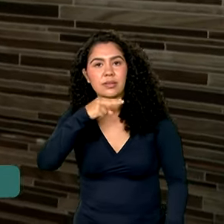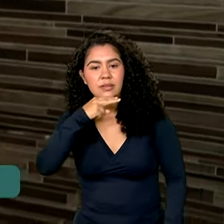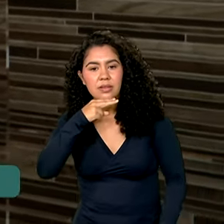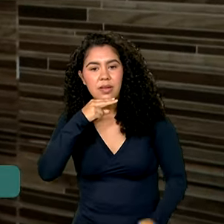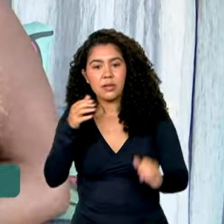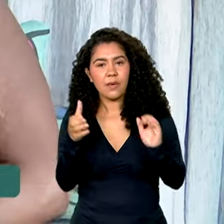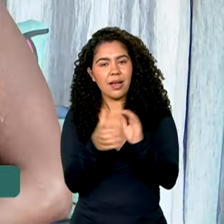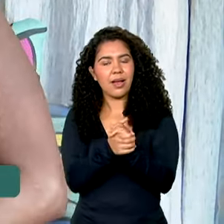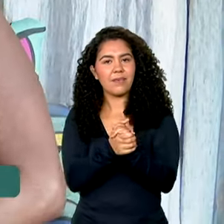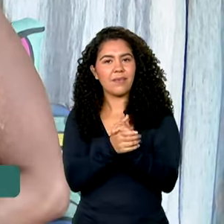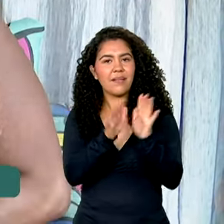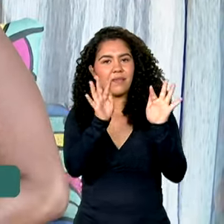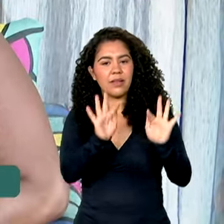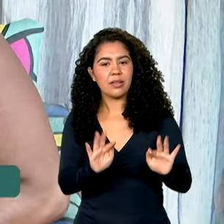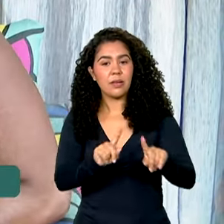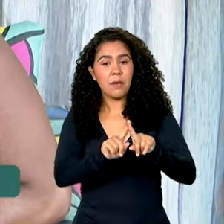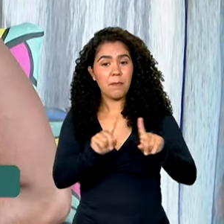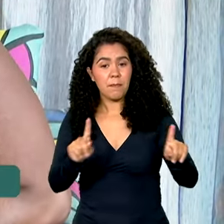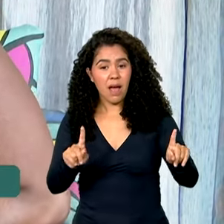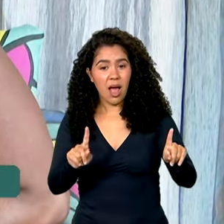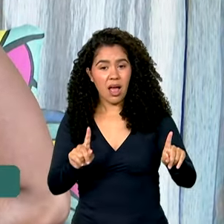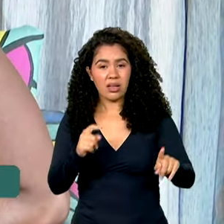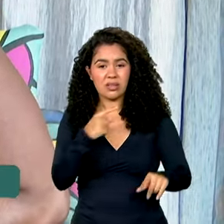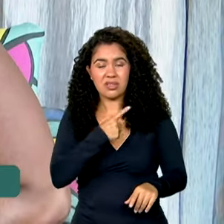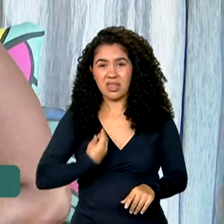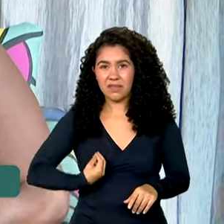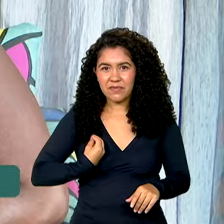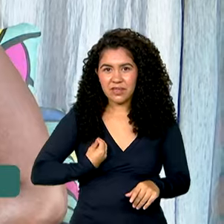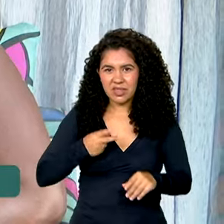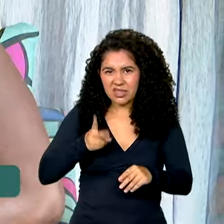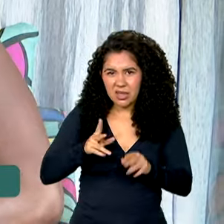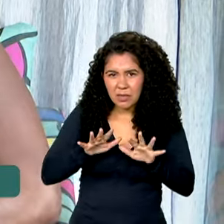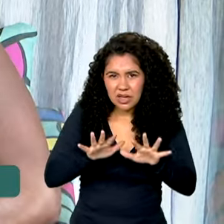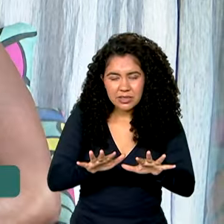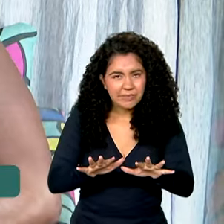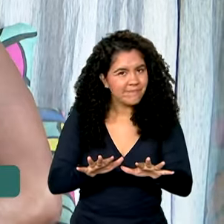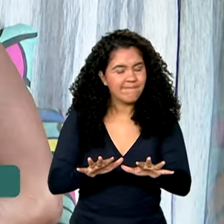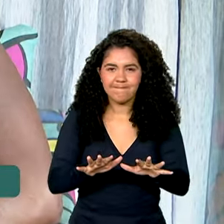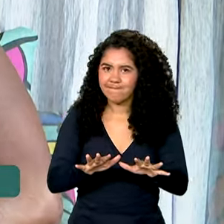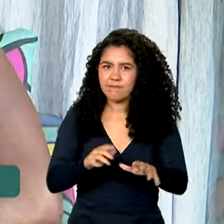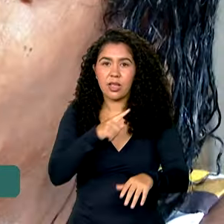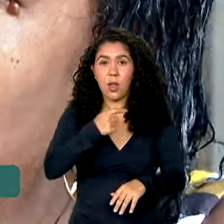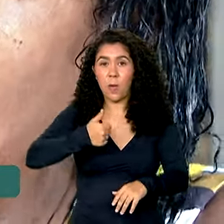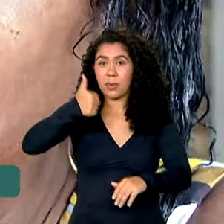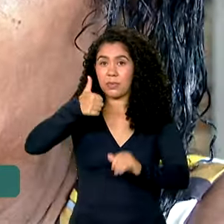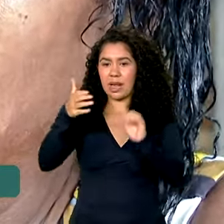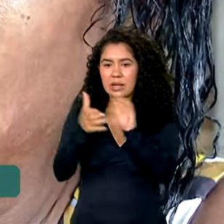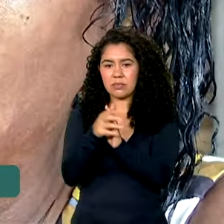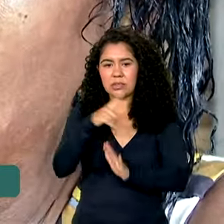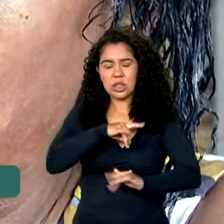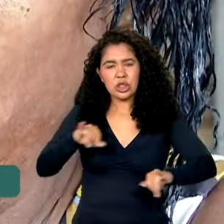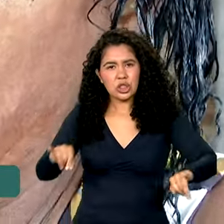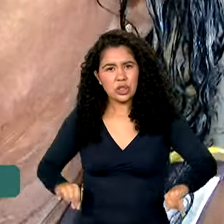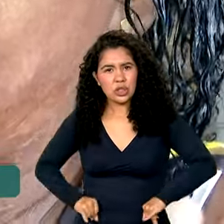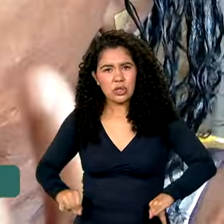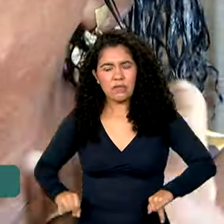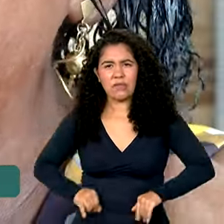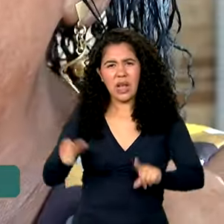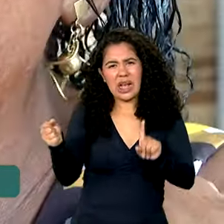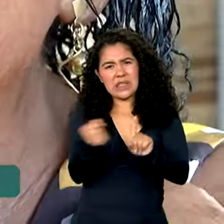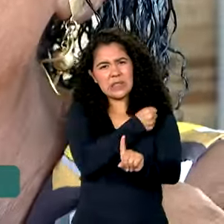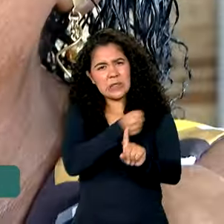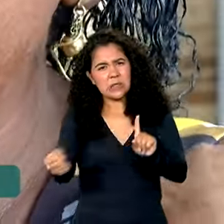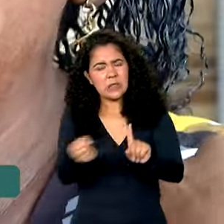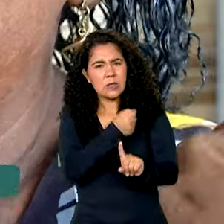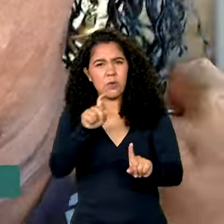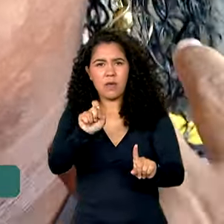feliz. Mas a vida de Fabiana nem sempre foi assim. No primeiro casamento, ela sofreu com as agressões praticadas pelo